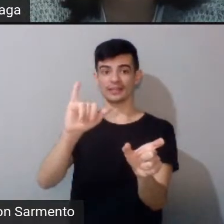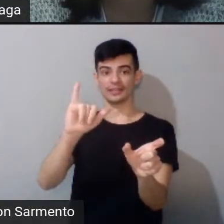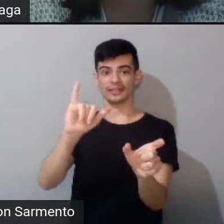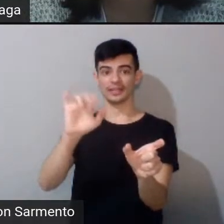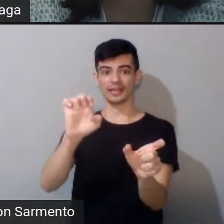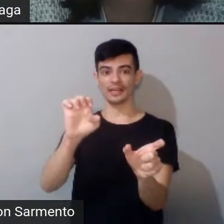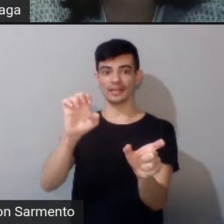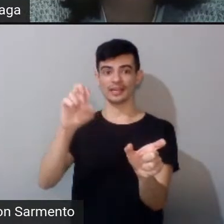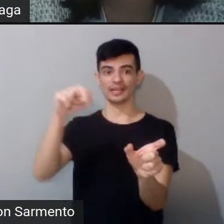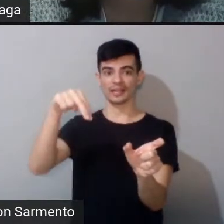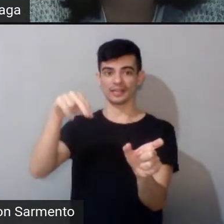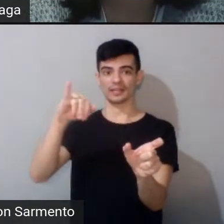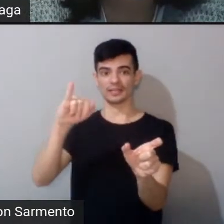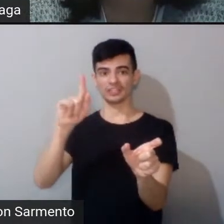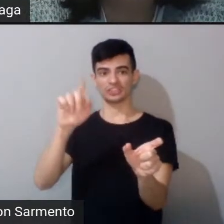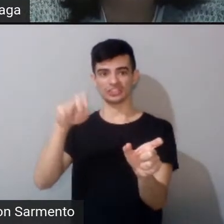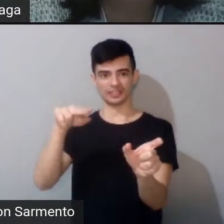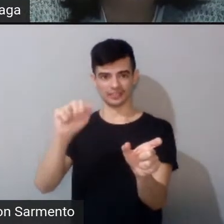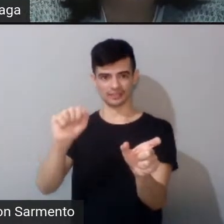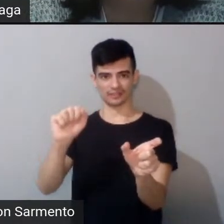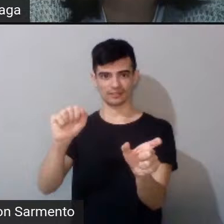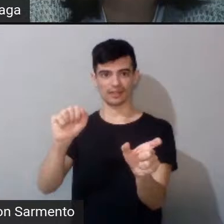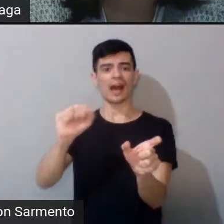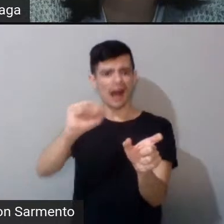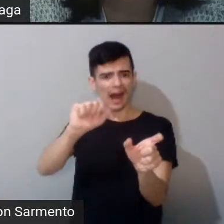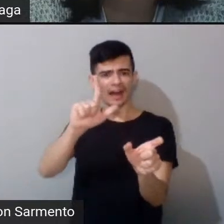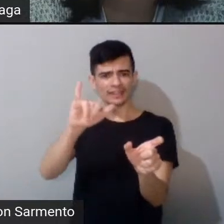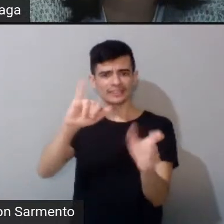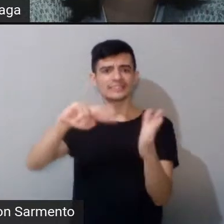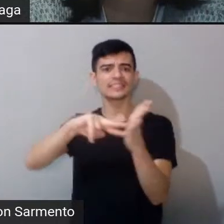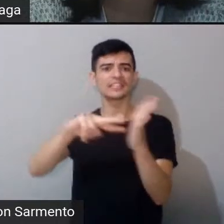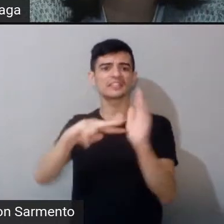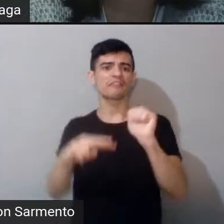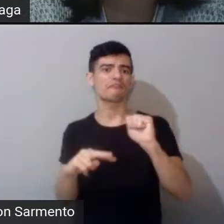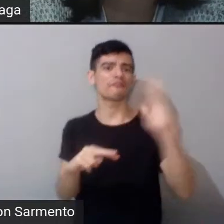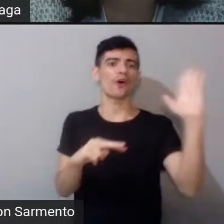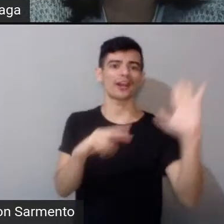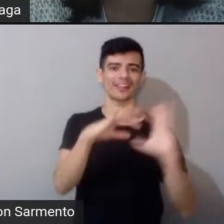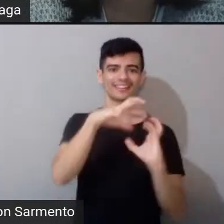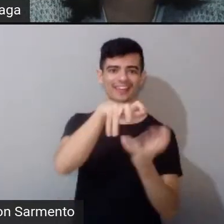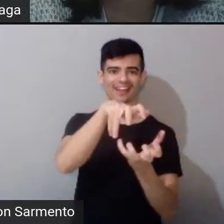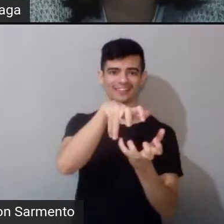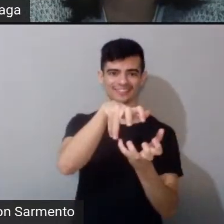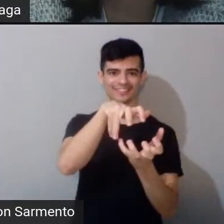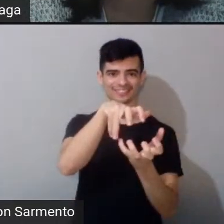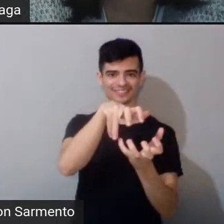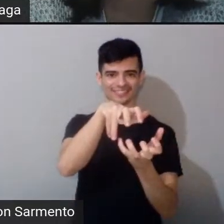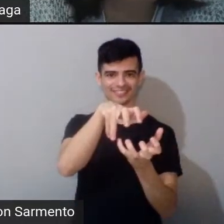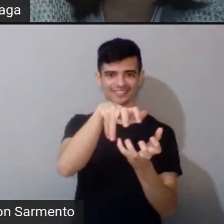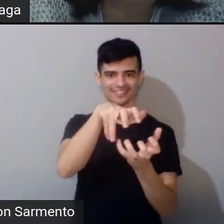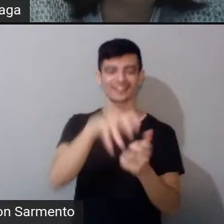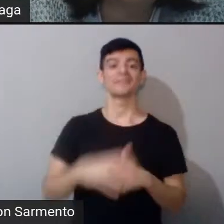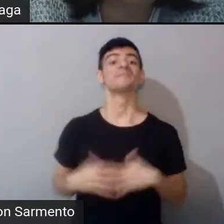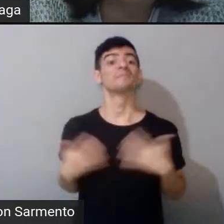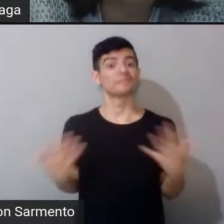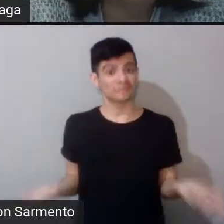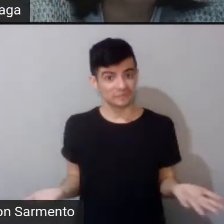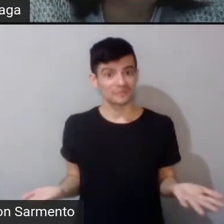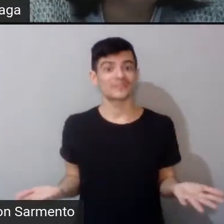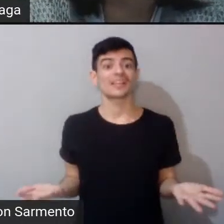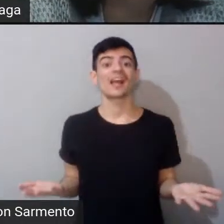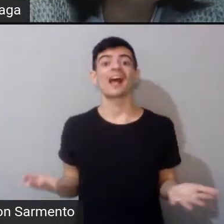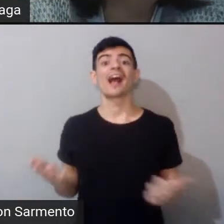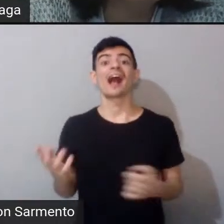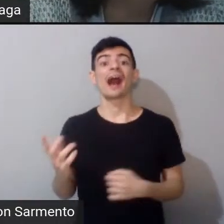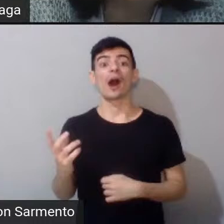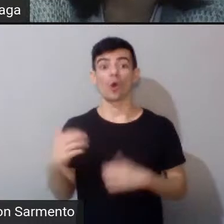alienígena, O de fora da terra. E aí, eu comecei a pensar isso, porque nós indígenas, hoje, somos tratados como invasores das terras,